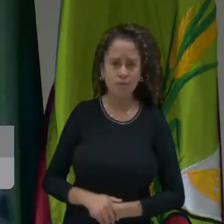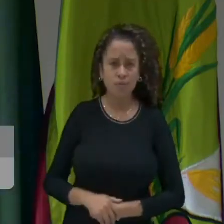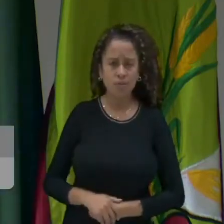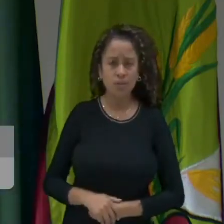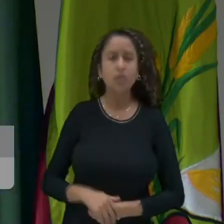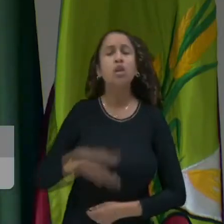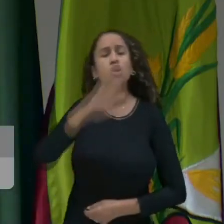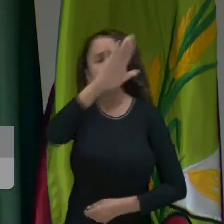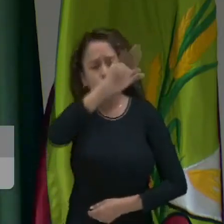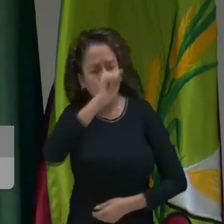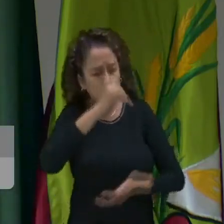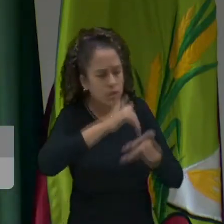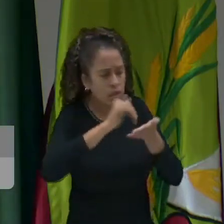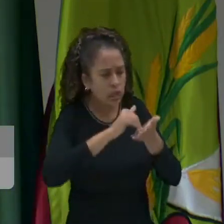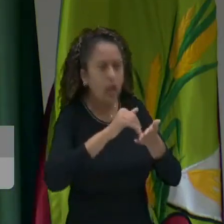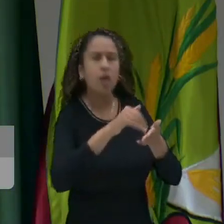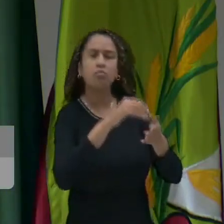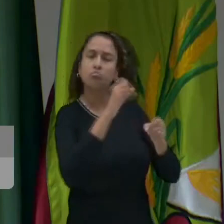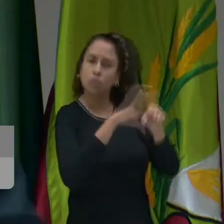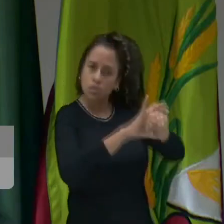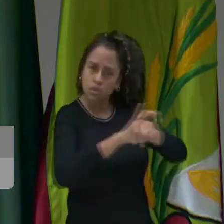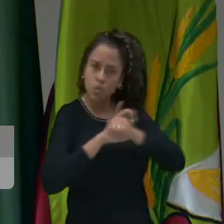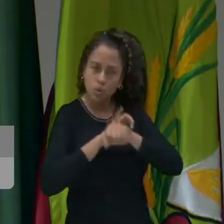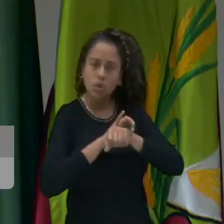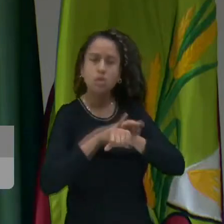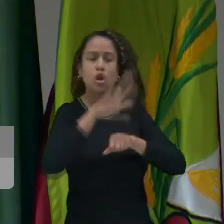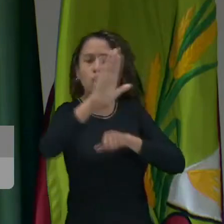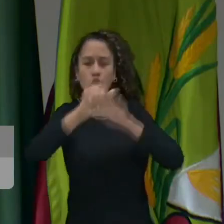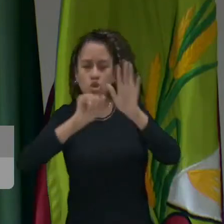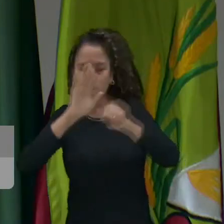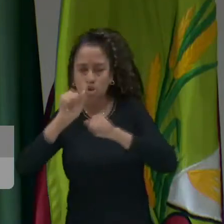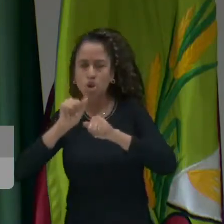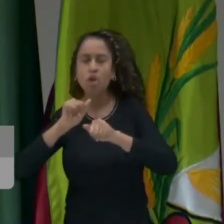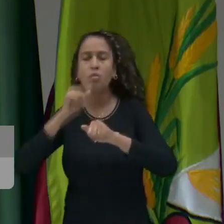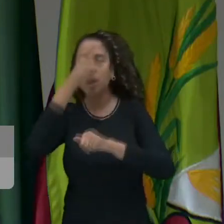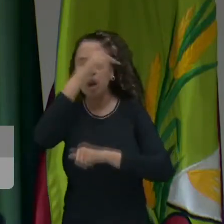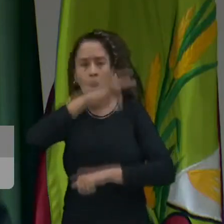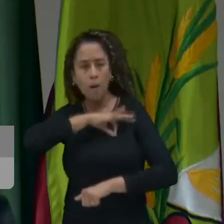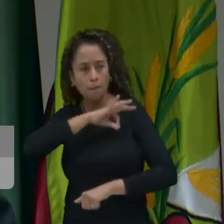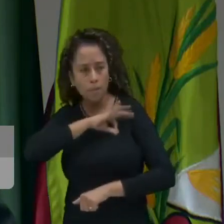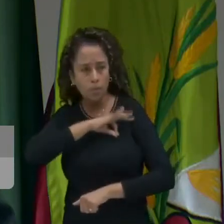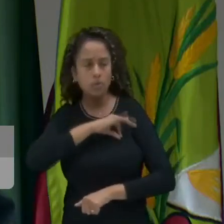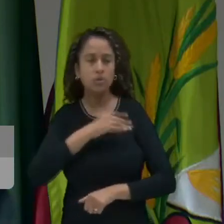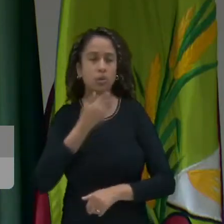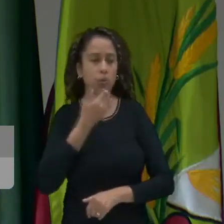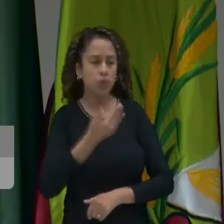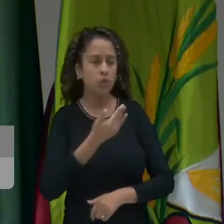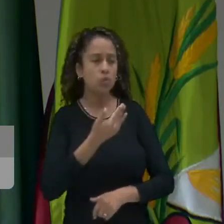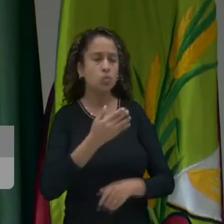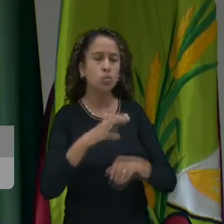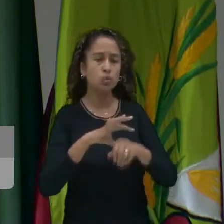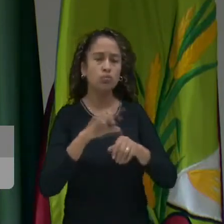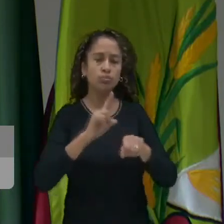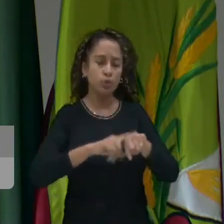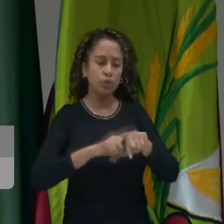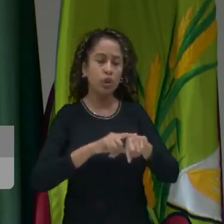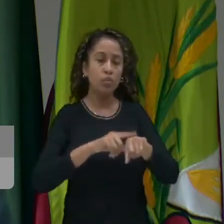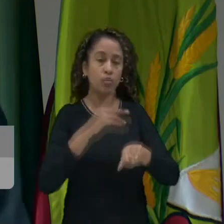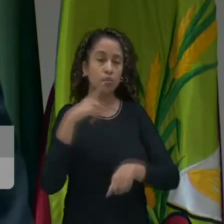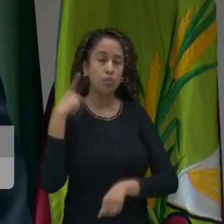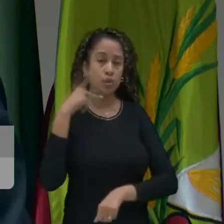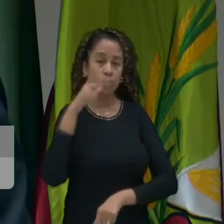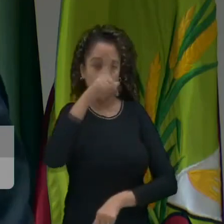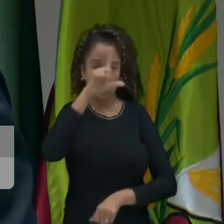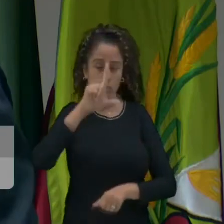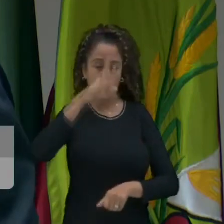o secretário de segurança. Chame as forças de segurança. Quero requisitar o tempo do vereador Lucas. Chame as